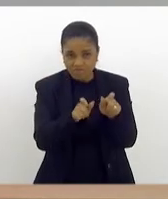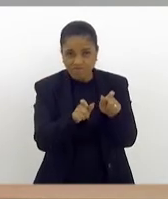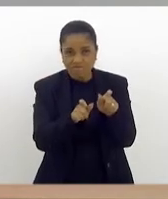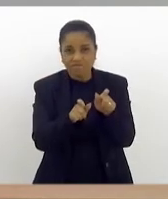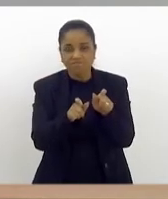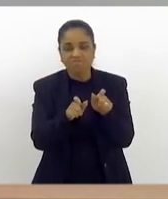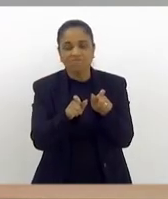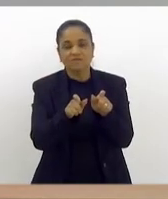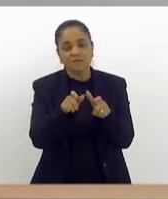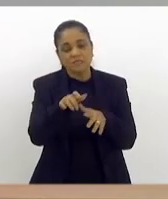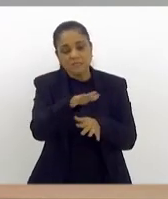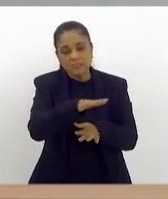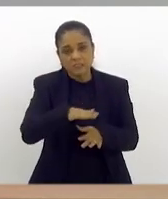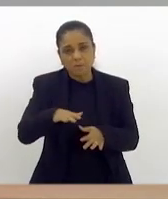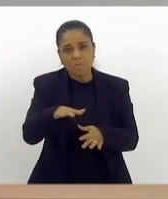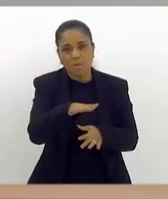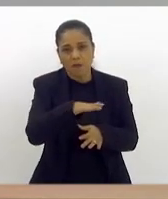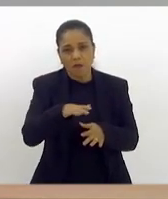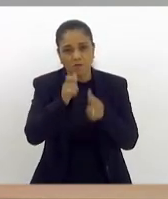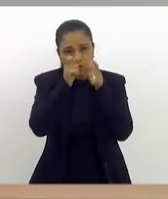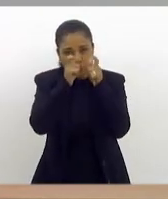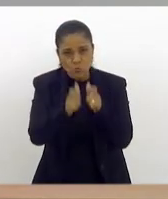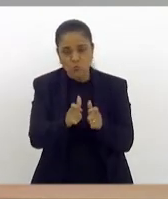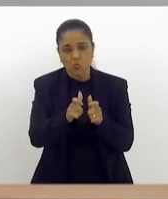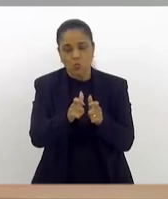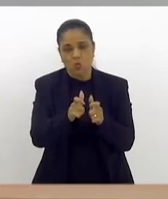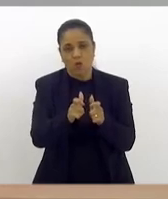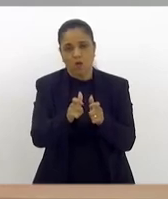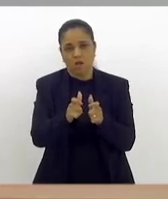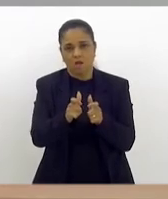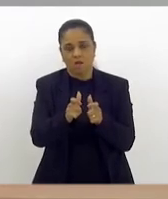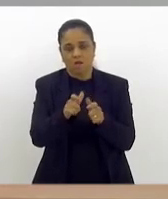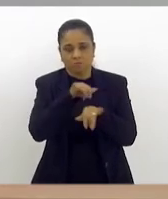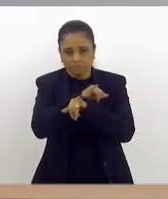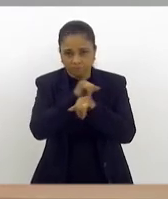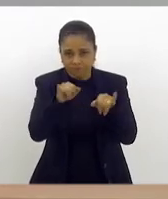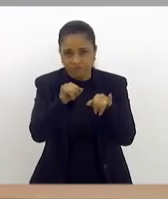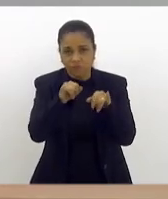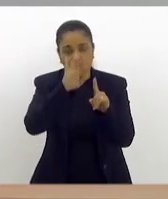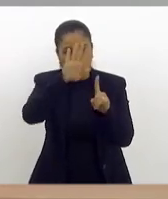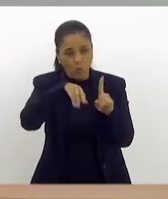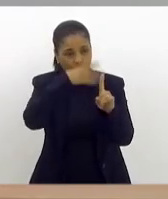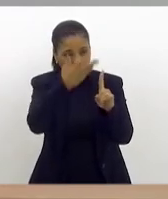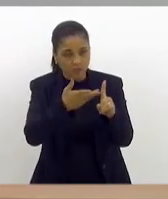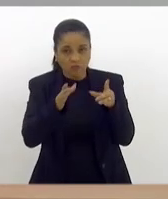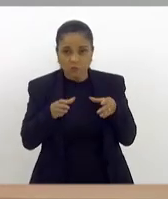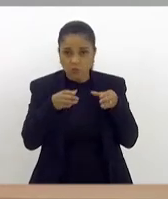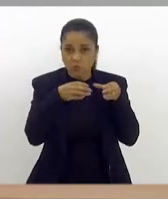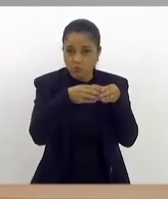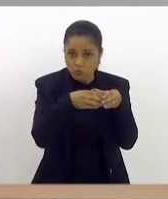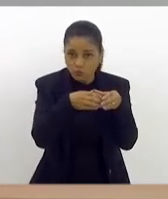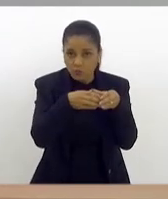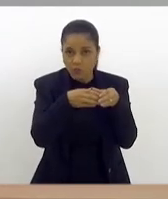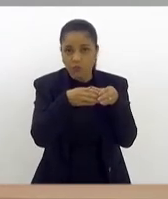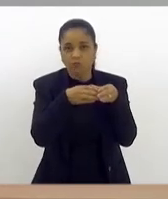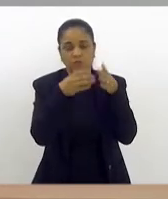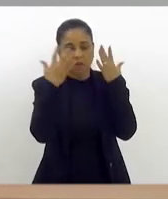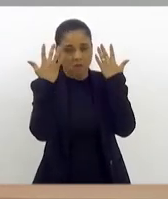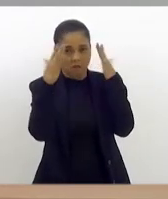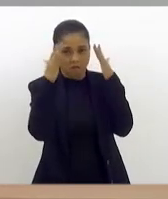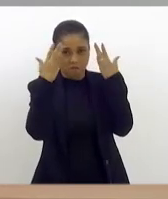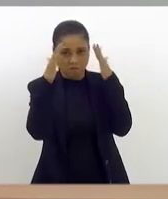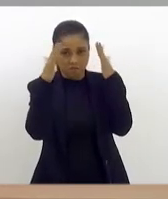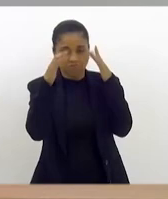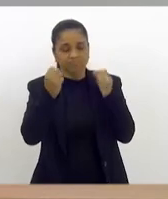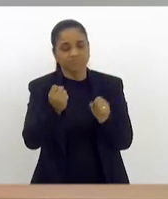têm o seu espaço, têm o seu lugar, é claro, mas as homenagens coletivas, essas em que aplaudimos e